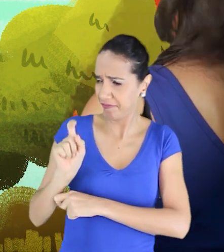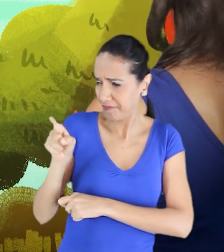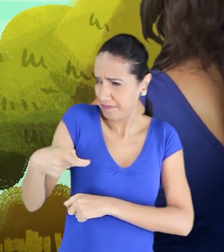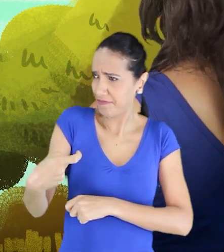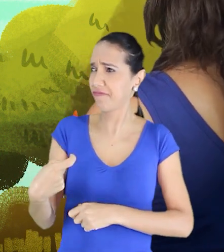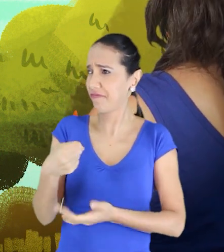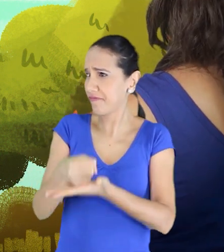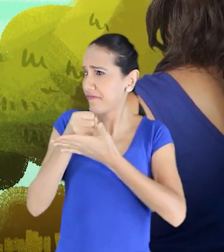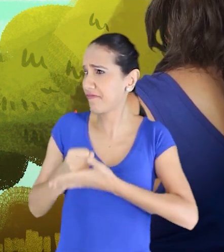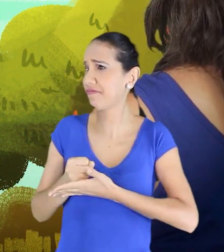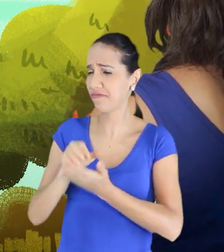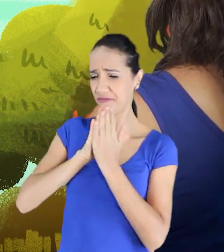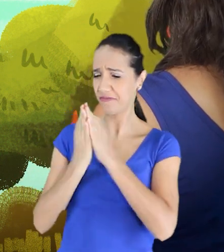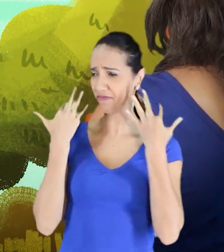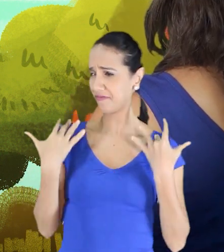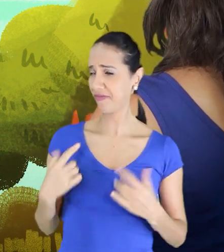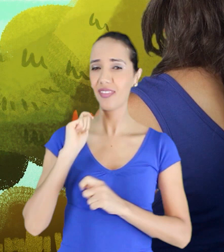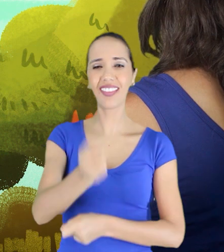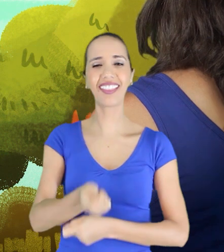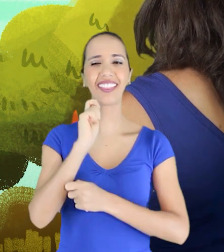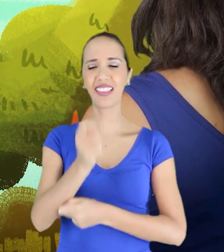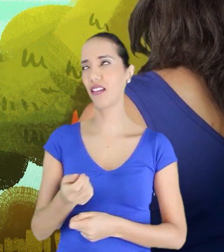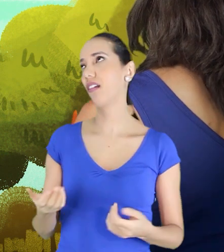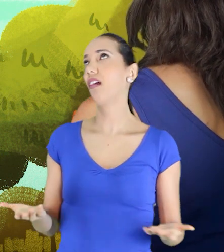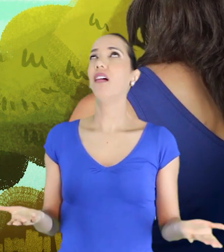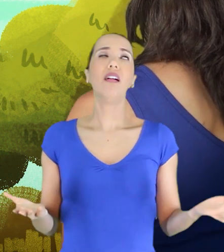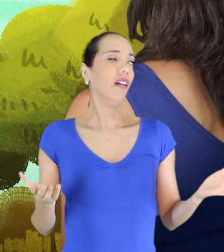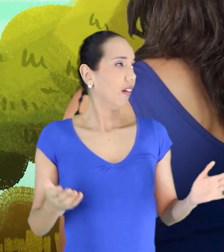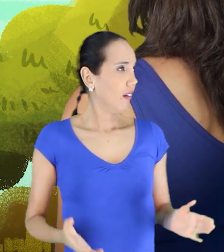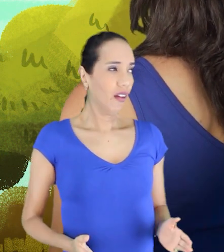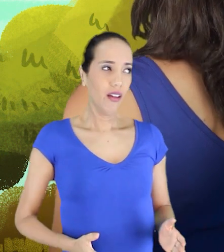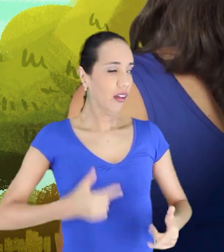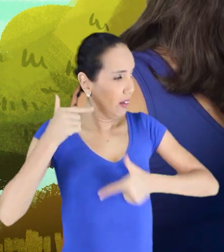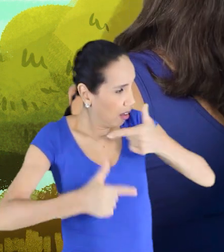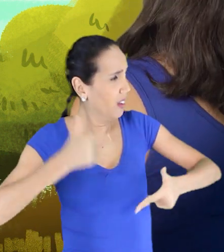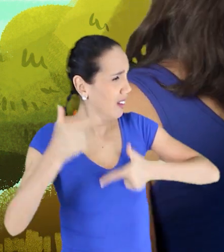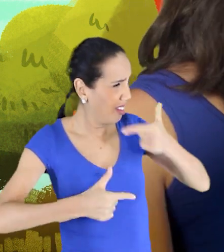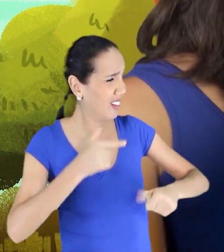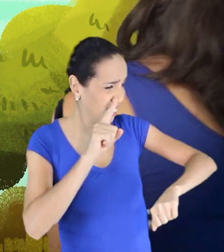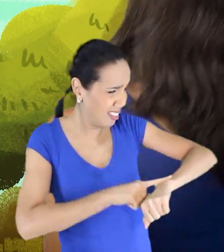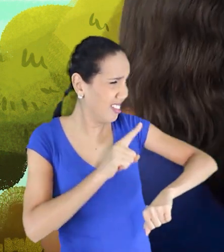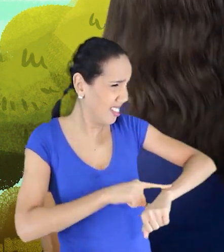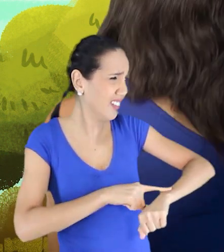pescar. Era só o que fartava. Eu com tanto serviço a perder tempo com bobagens.